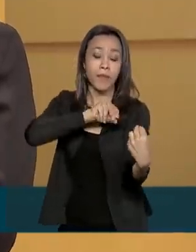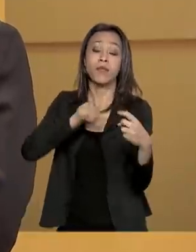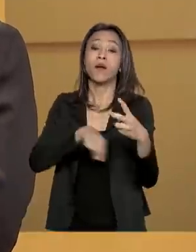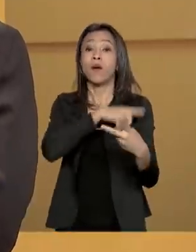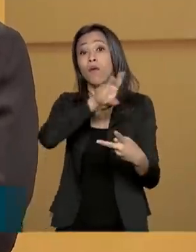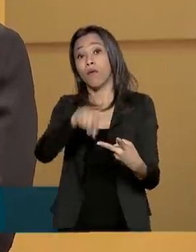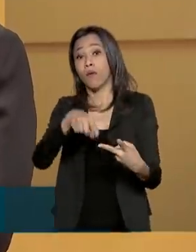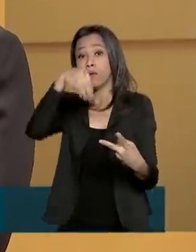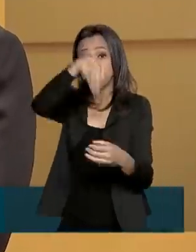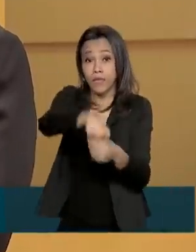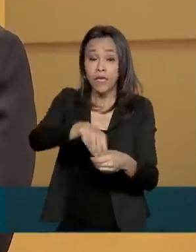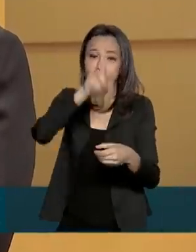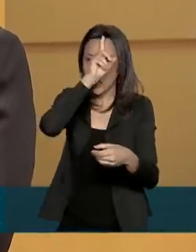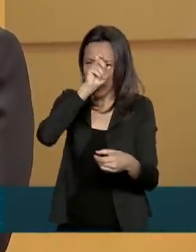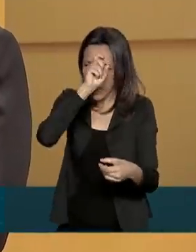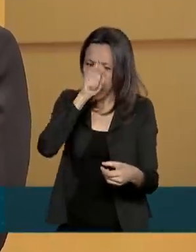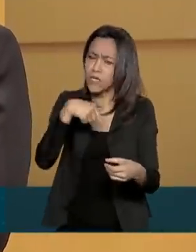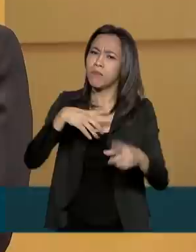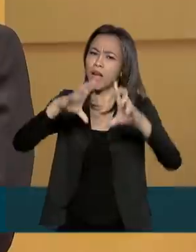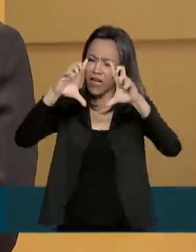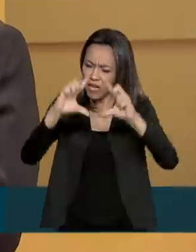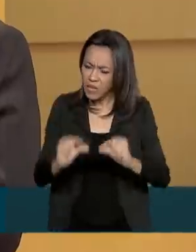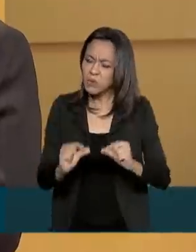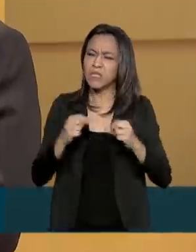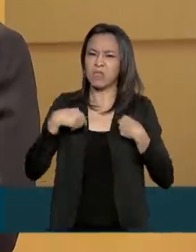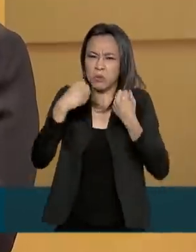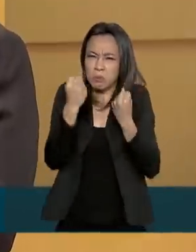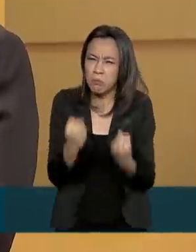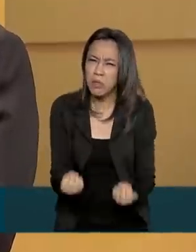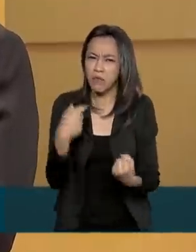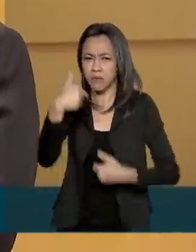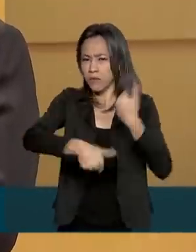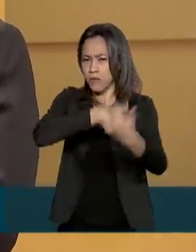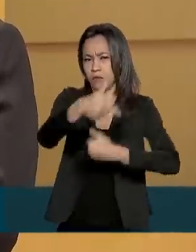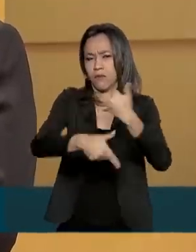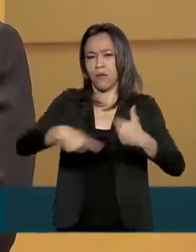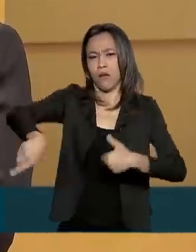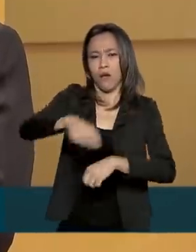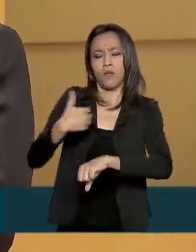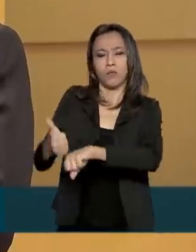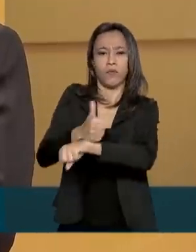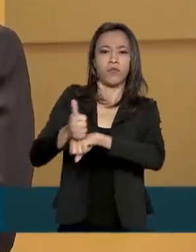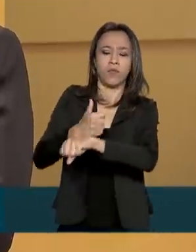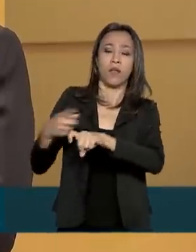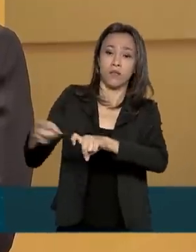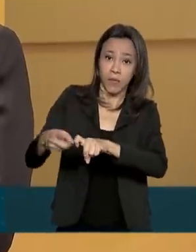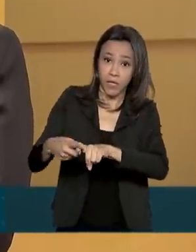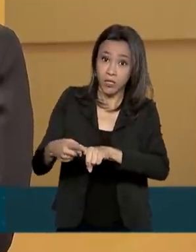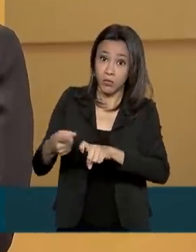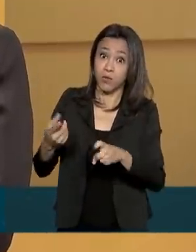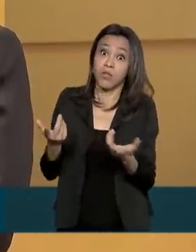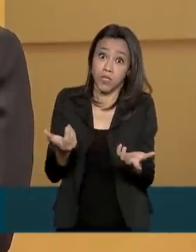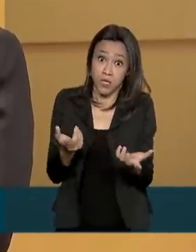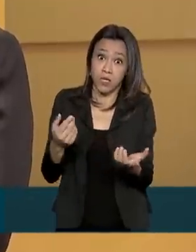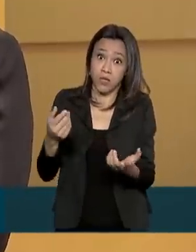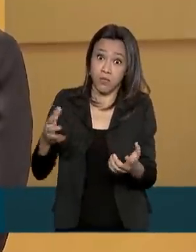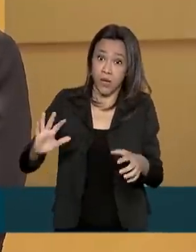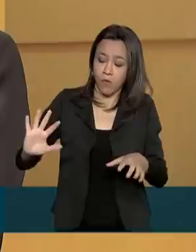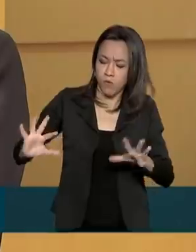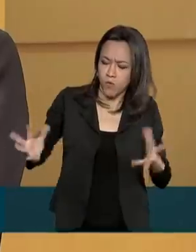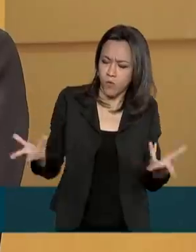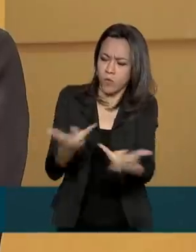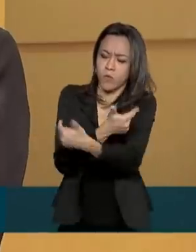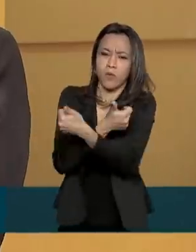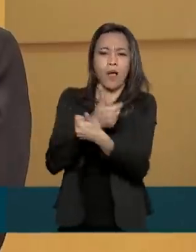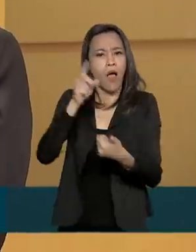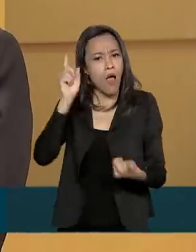hospitais, no dia a dia dos médicos, para reduzir a carga de trabalho, facilitar o trabalho, e mais precisão e eficiência, sem dúvida nenhuma,